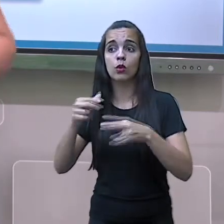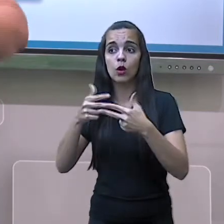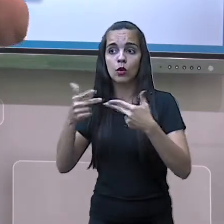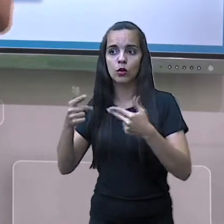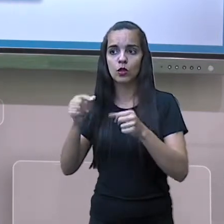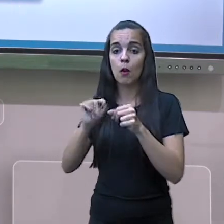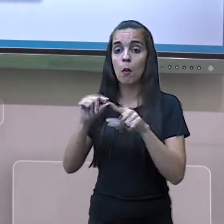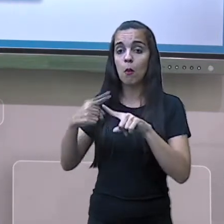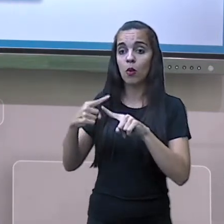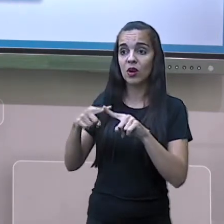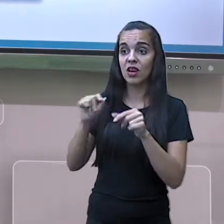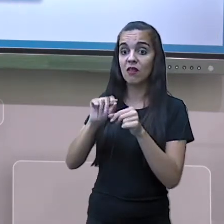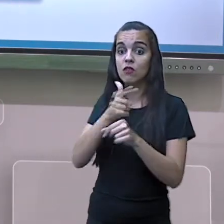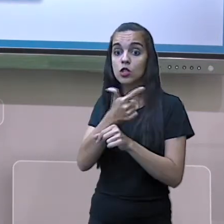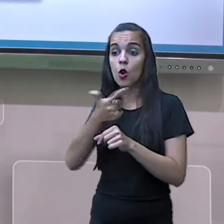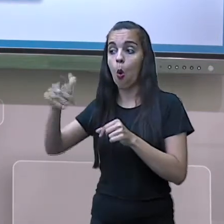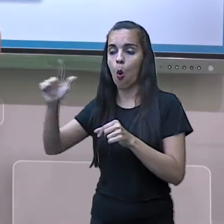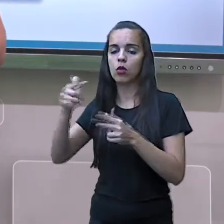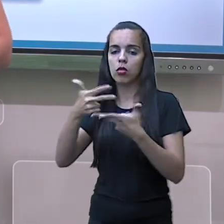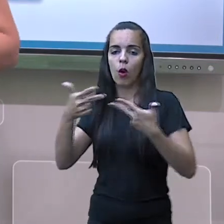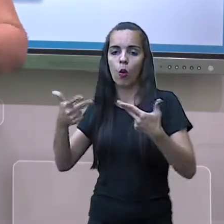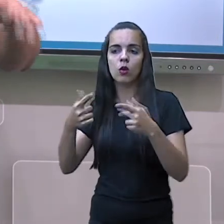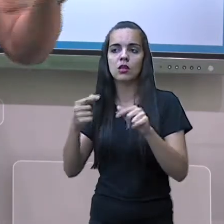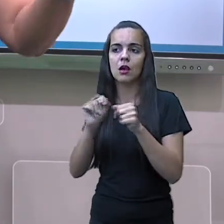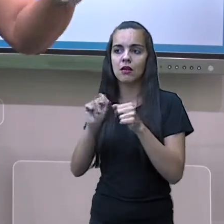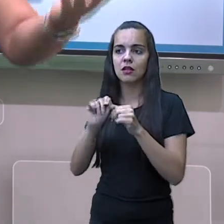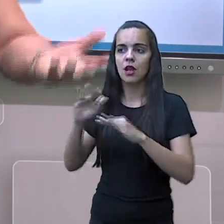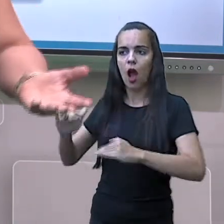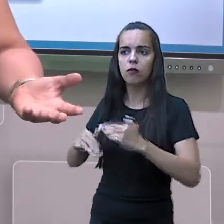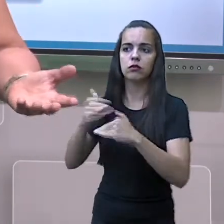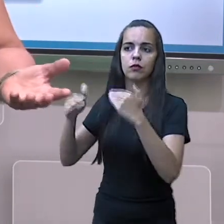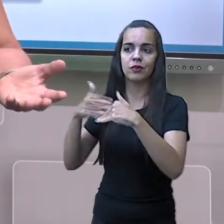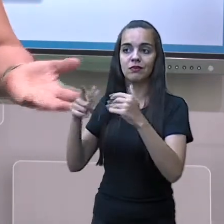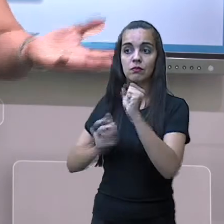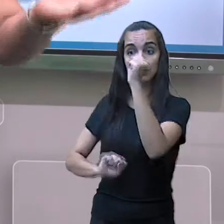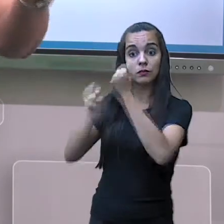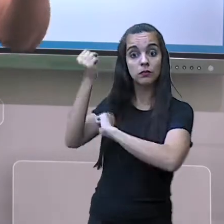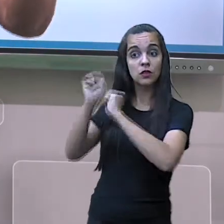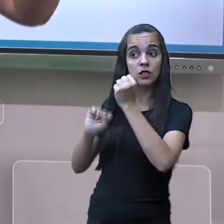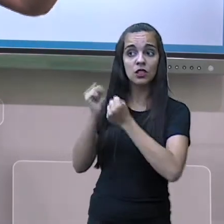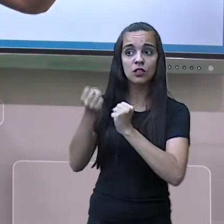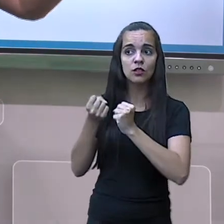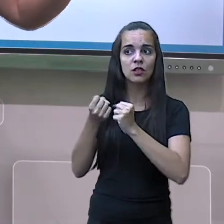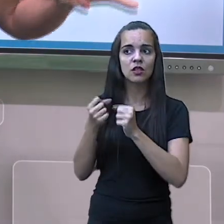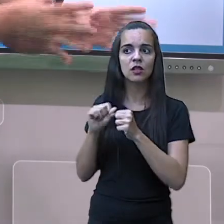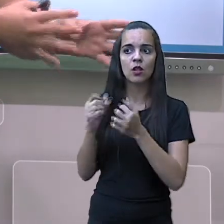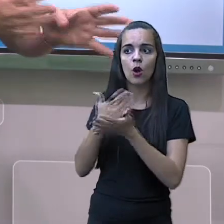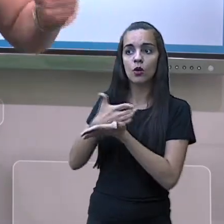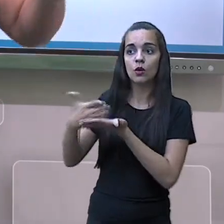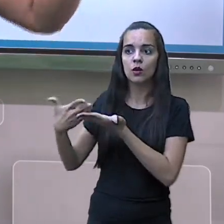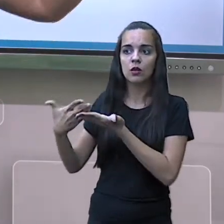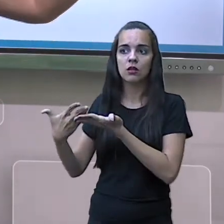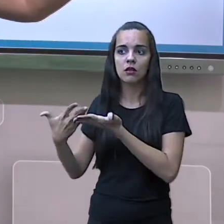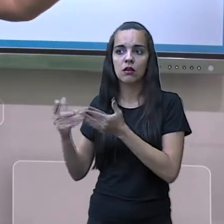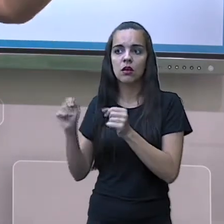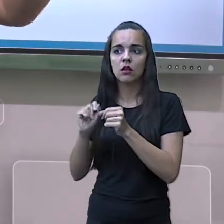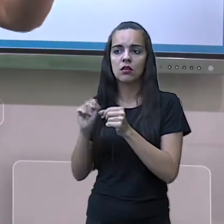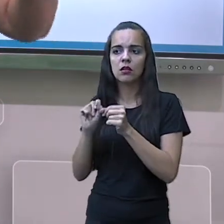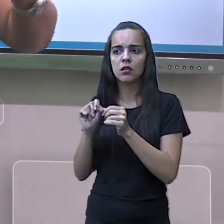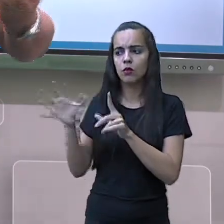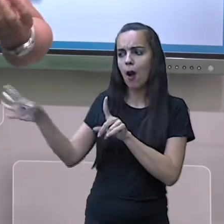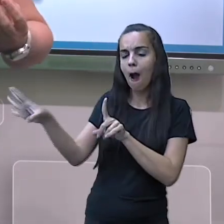Ia gerar mais dinheiro para eles. Então, a indústria. E aí, a indústria começou em São Paulo e ela